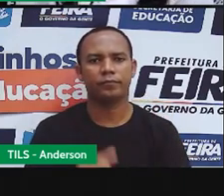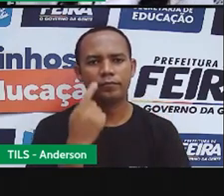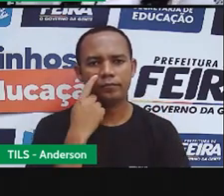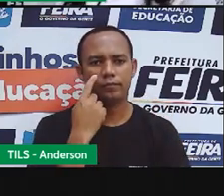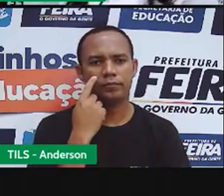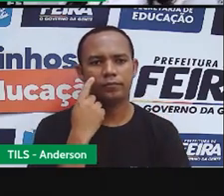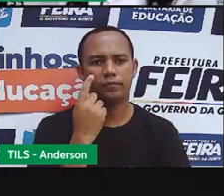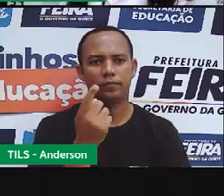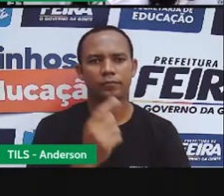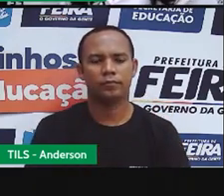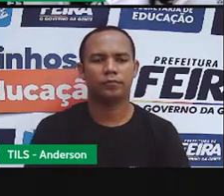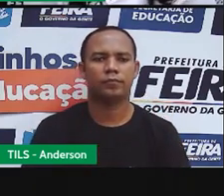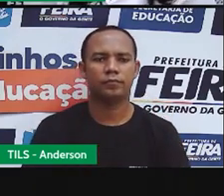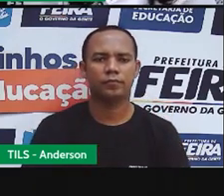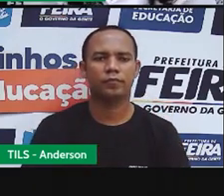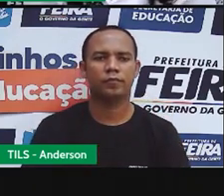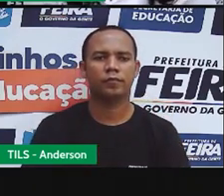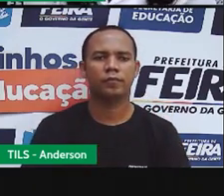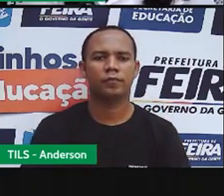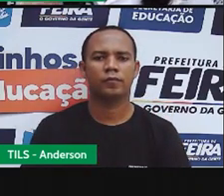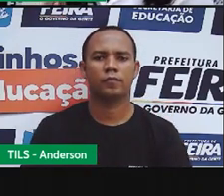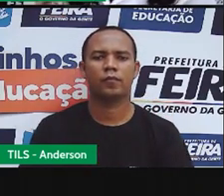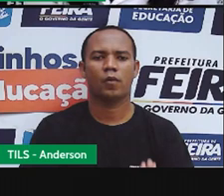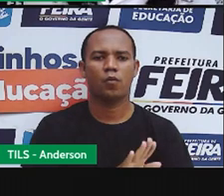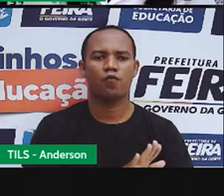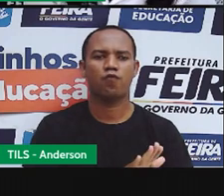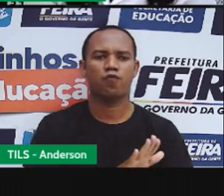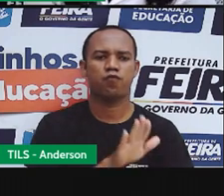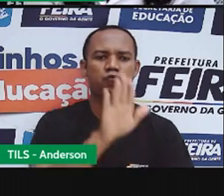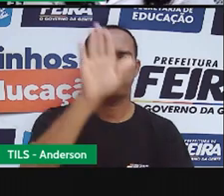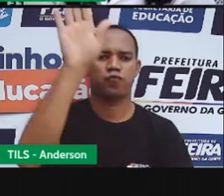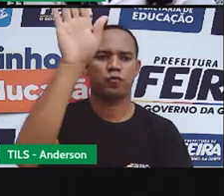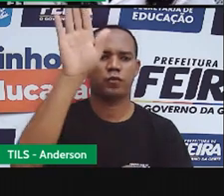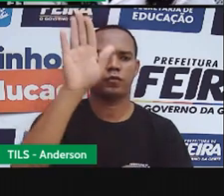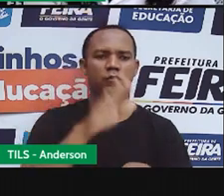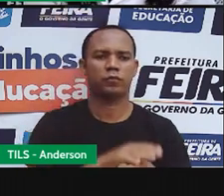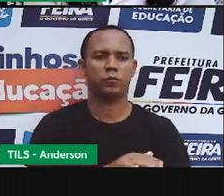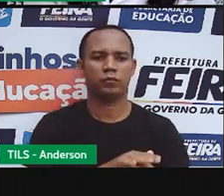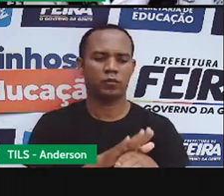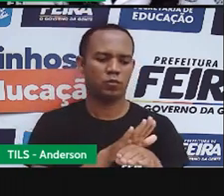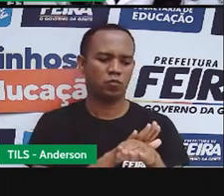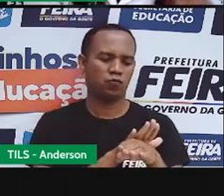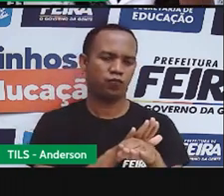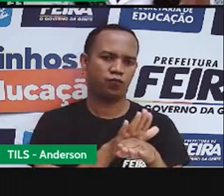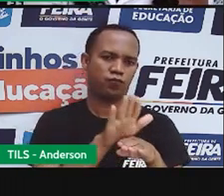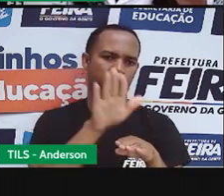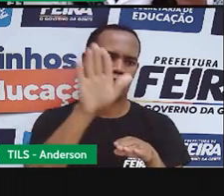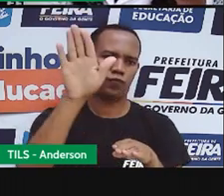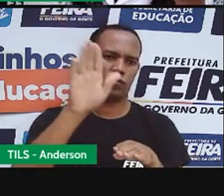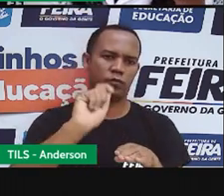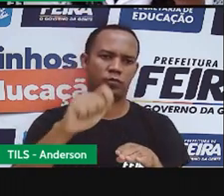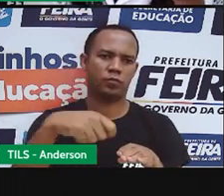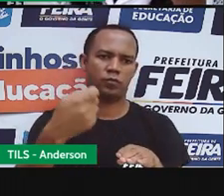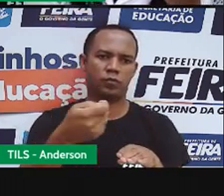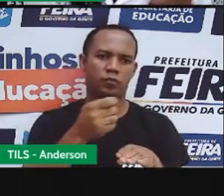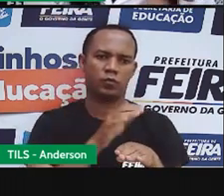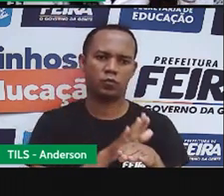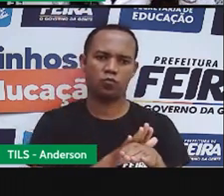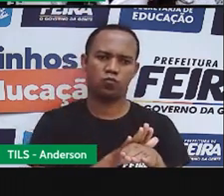Pronto. Agora a gente vai completar com os sílabas e formar o nome da palavra. O primeiro